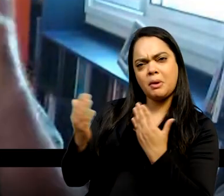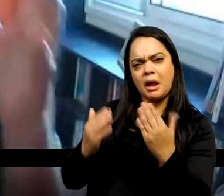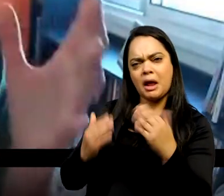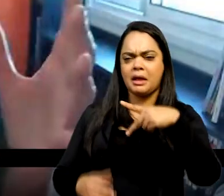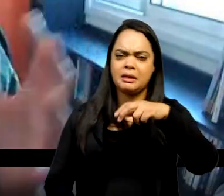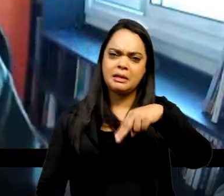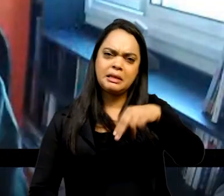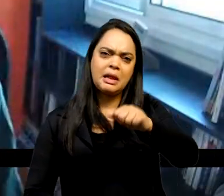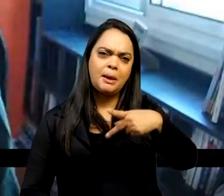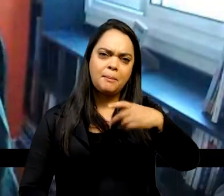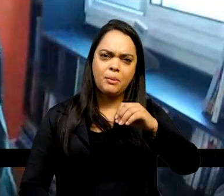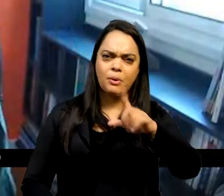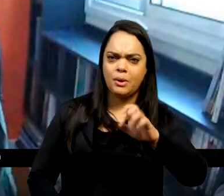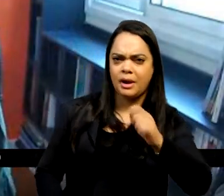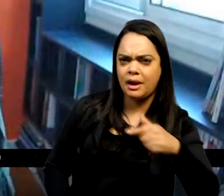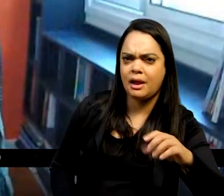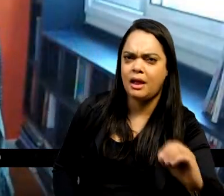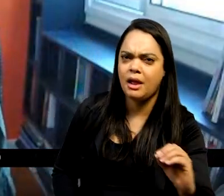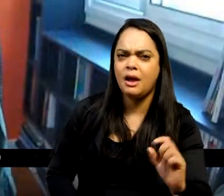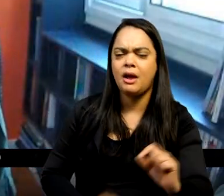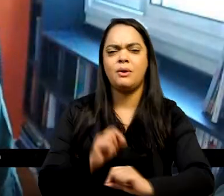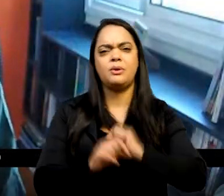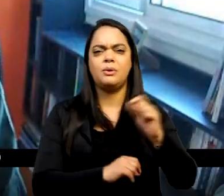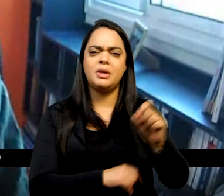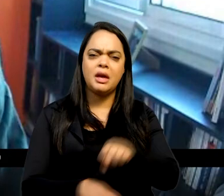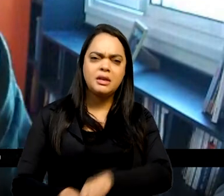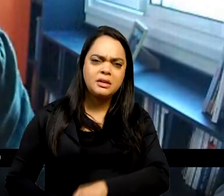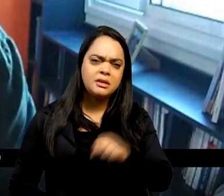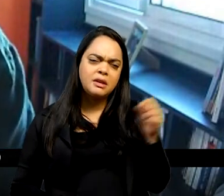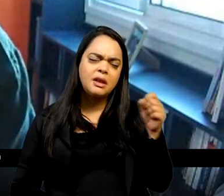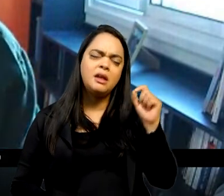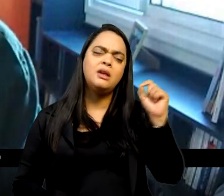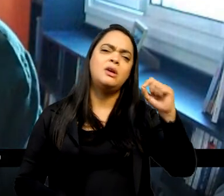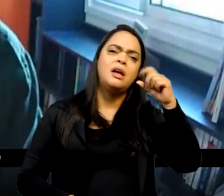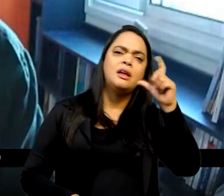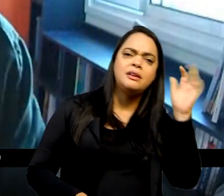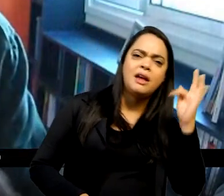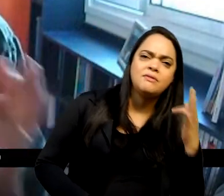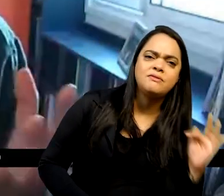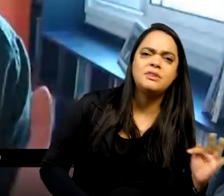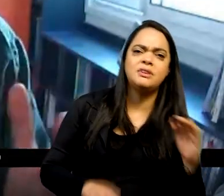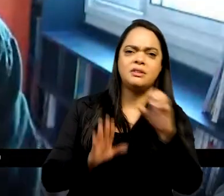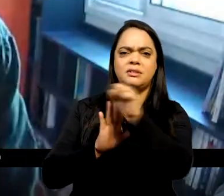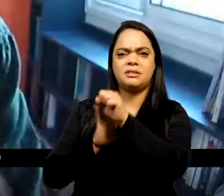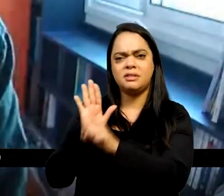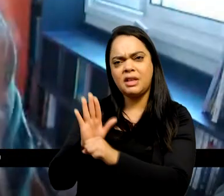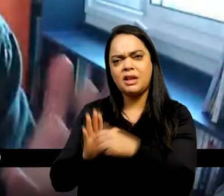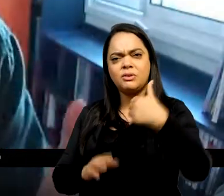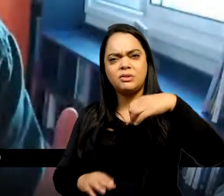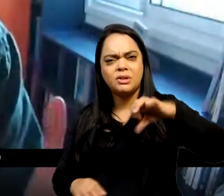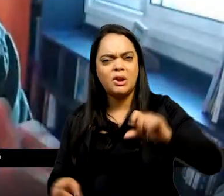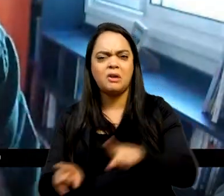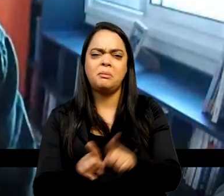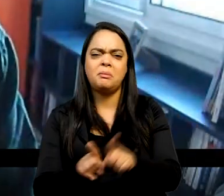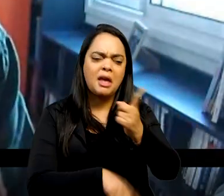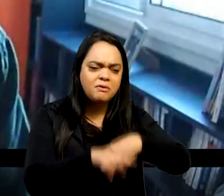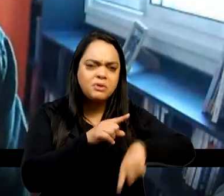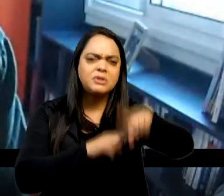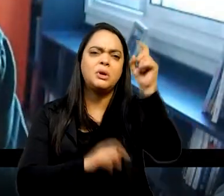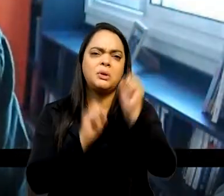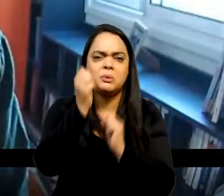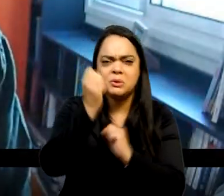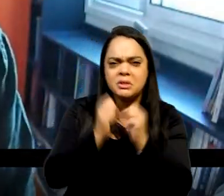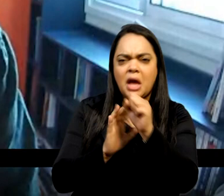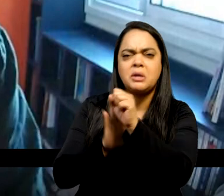expansão militar do Império Francês no século XIX, tem a ver com o imperialismo britânico, a Revolução Industrial no século